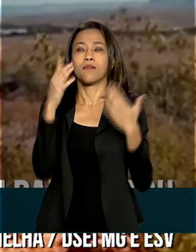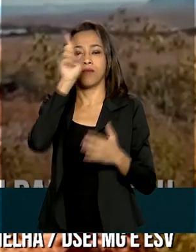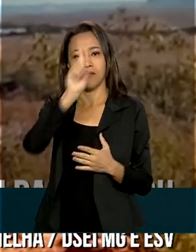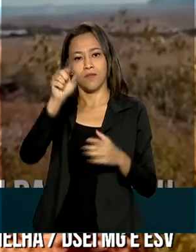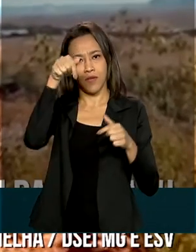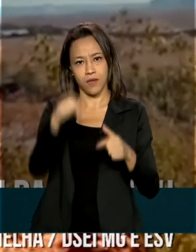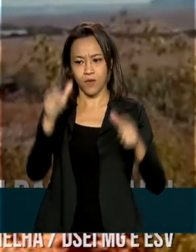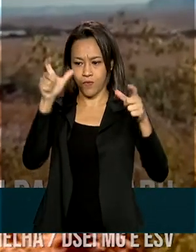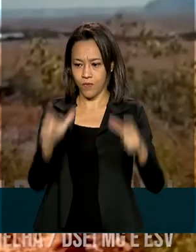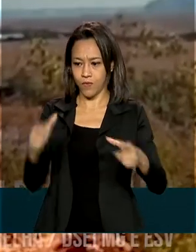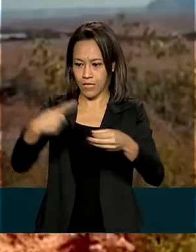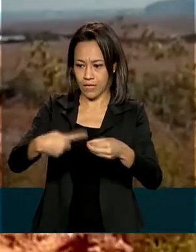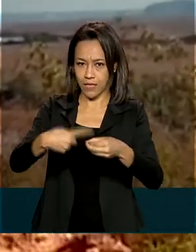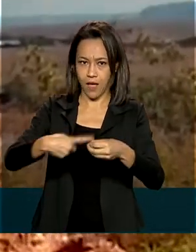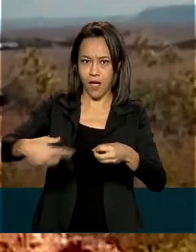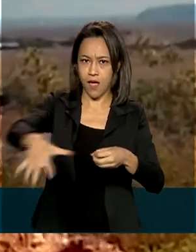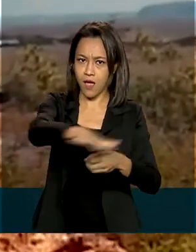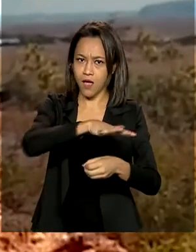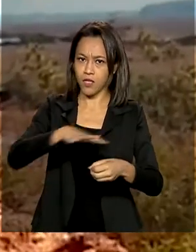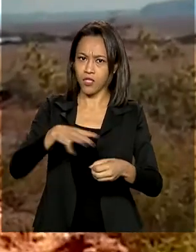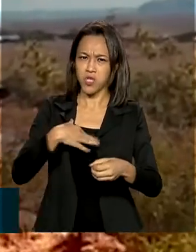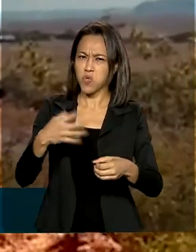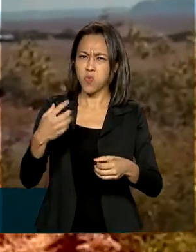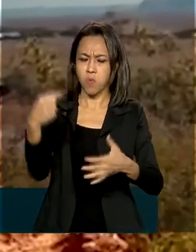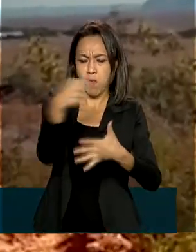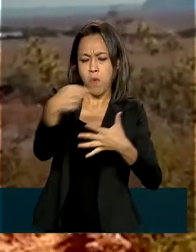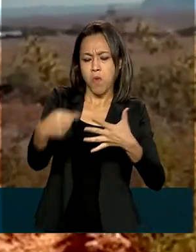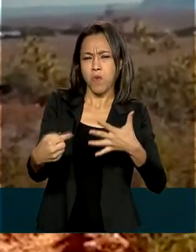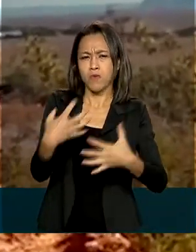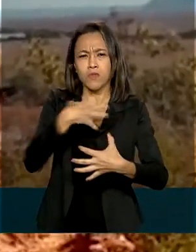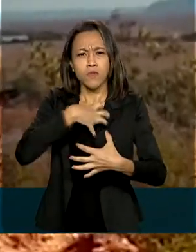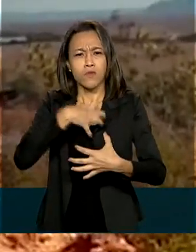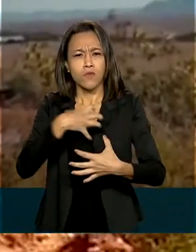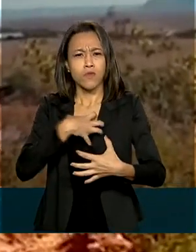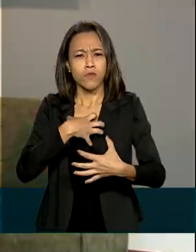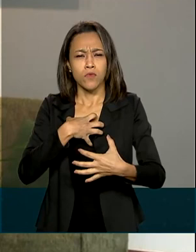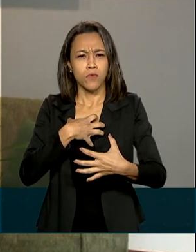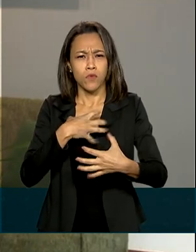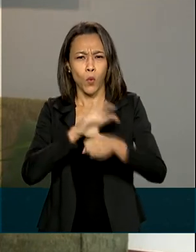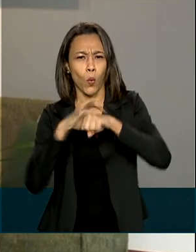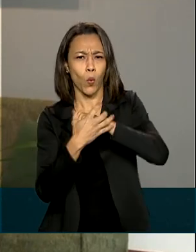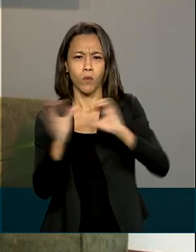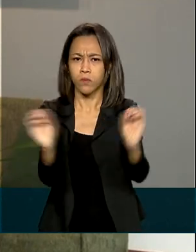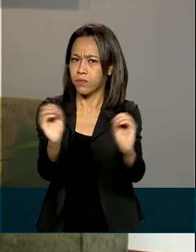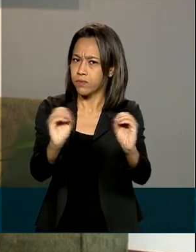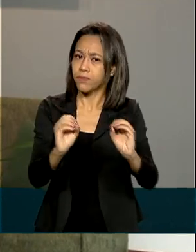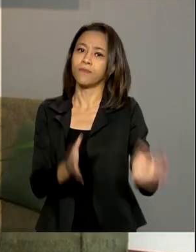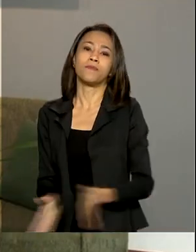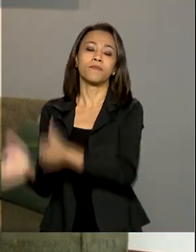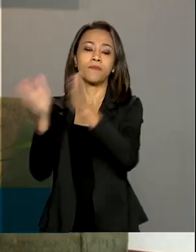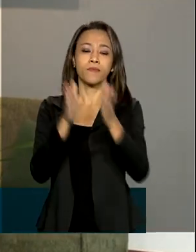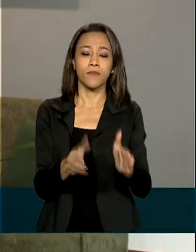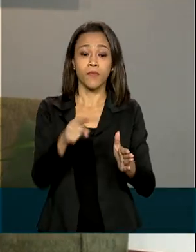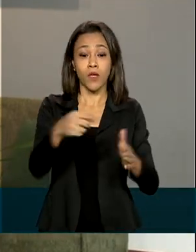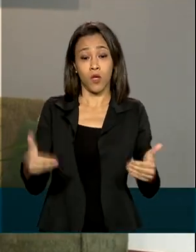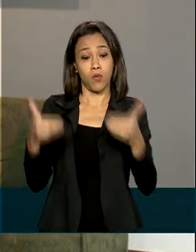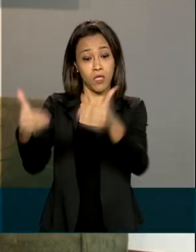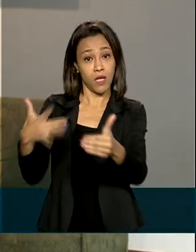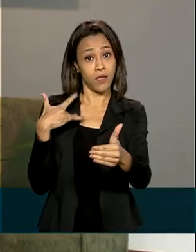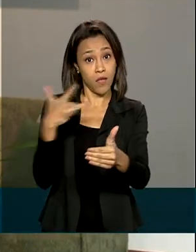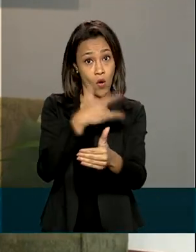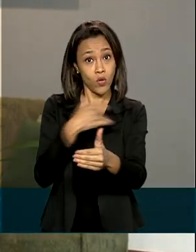a gente não apresentou quadro nenhum diante dessa pandemia aí. O Ministério da Saúde tem desenvolvido